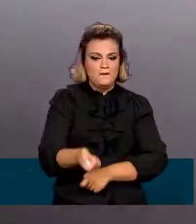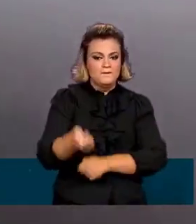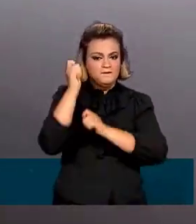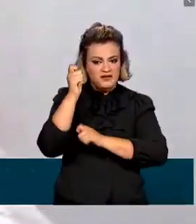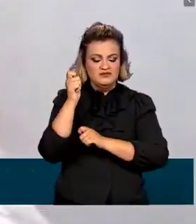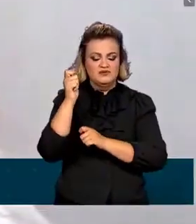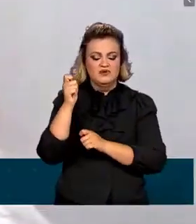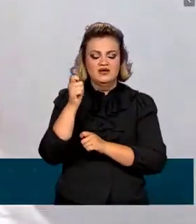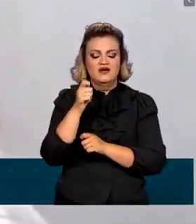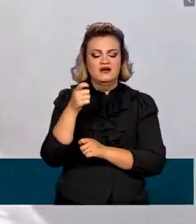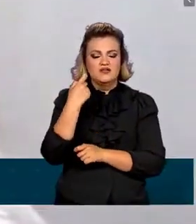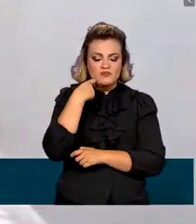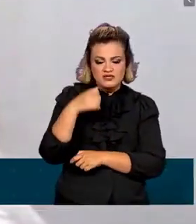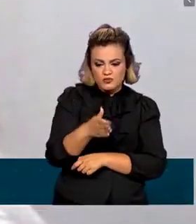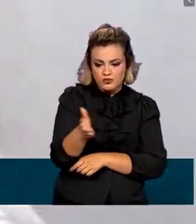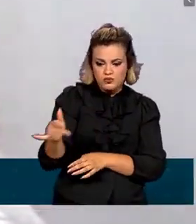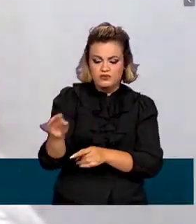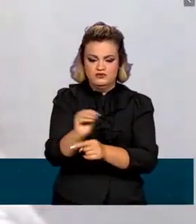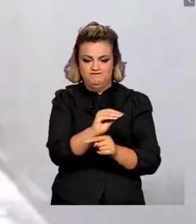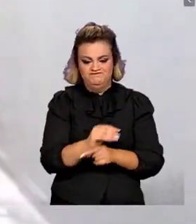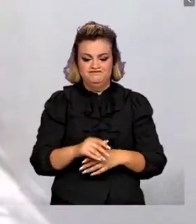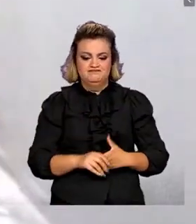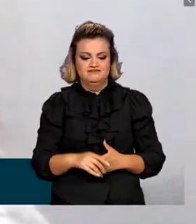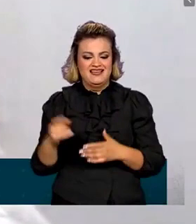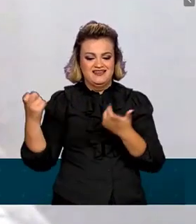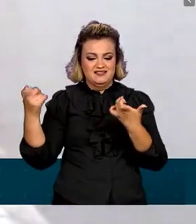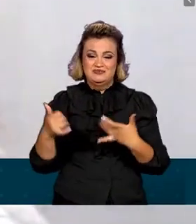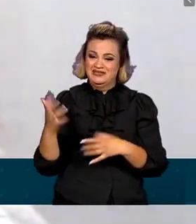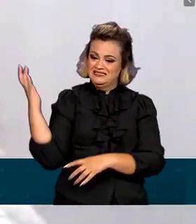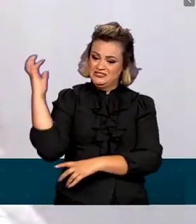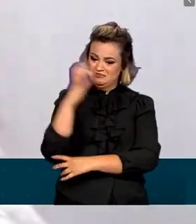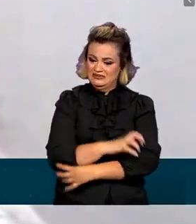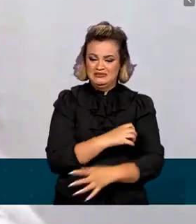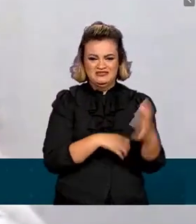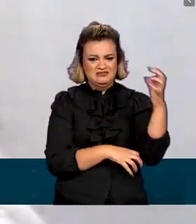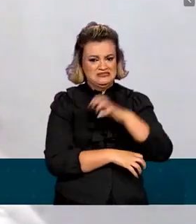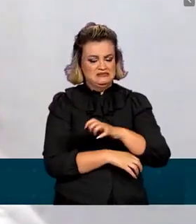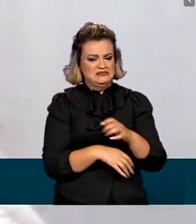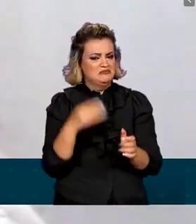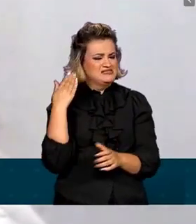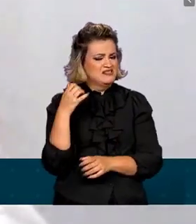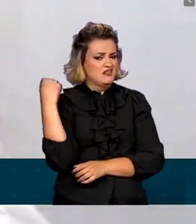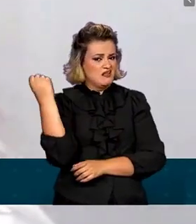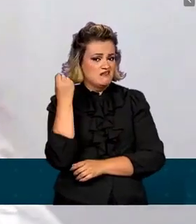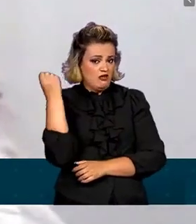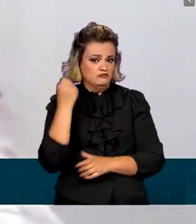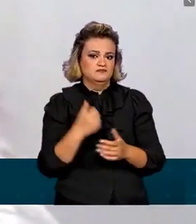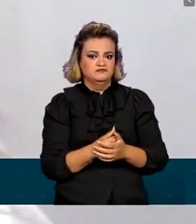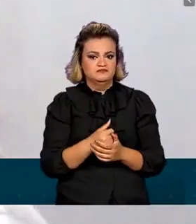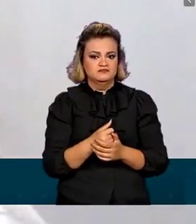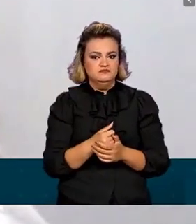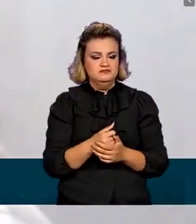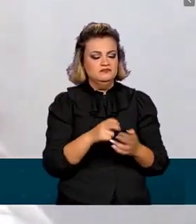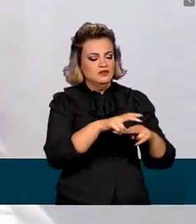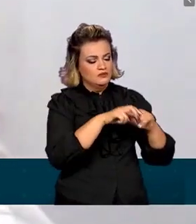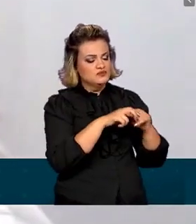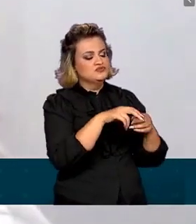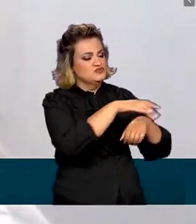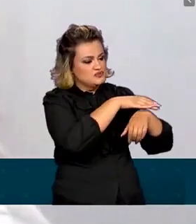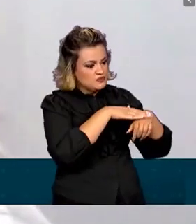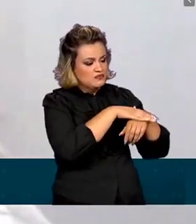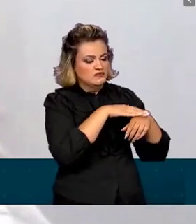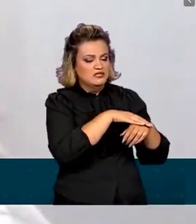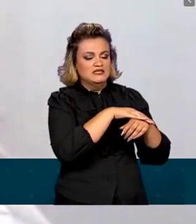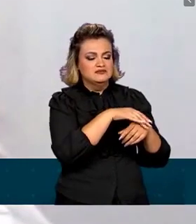piscicultura. Nesse assentamento, o desmatamento era muito intenso. Então, nós trabalhamos com grupos de produtores para a